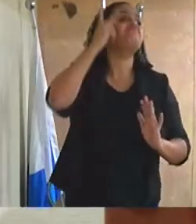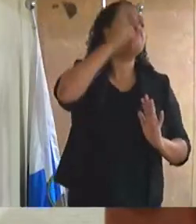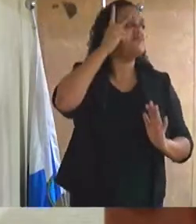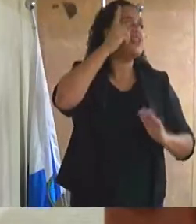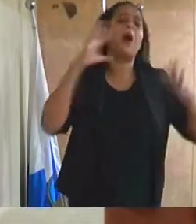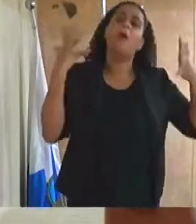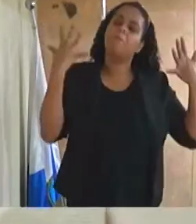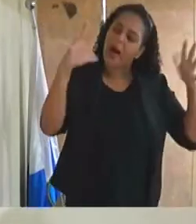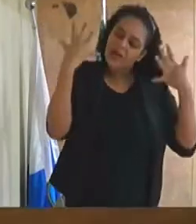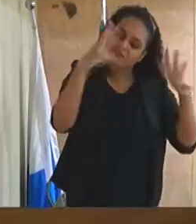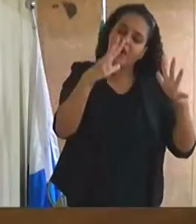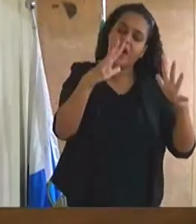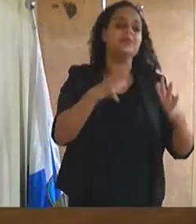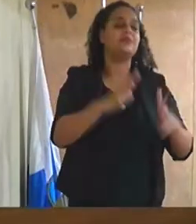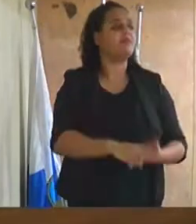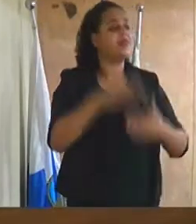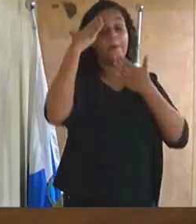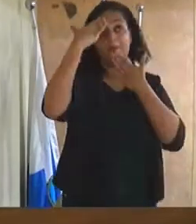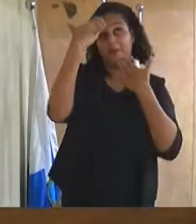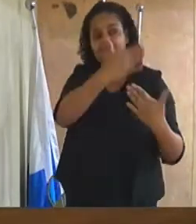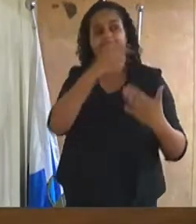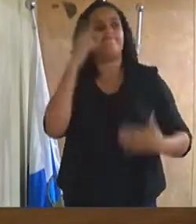parabéns mesmo. Obrigado, vereador.